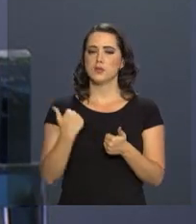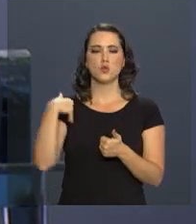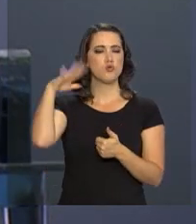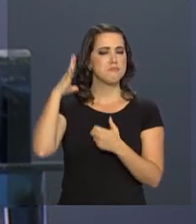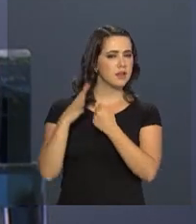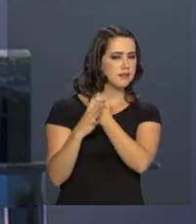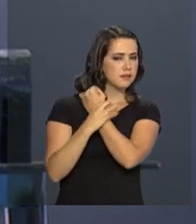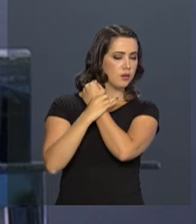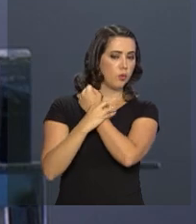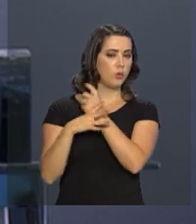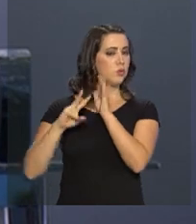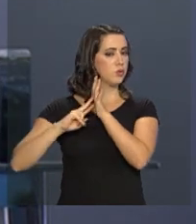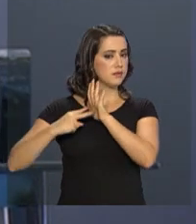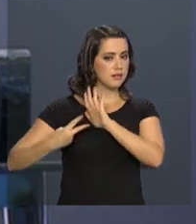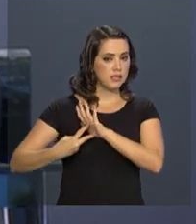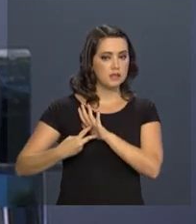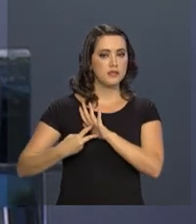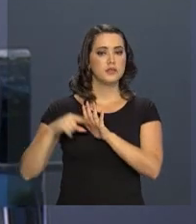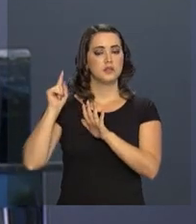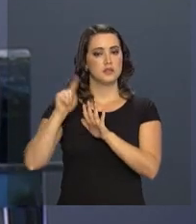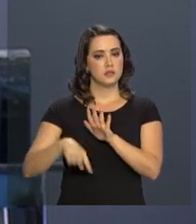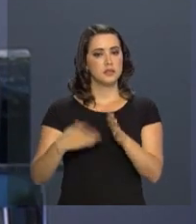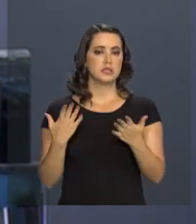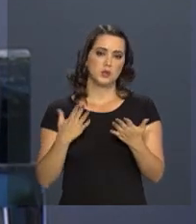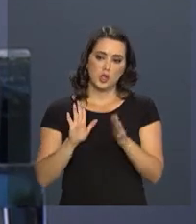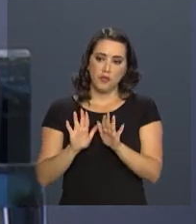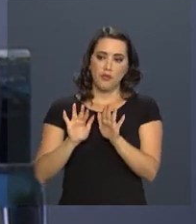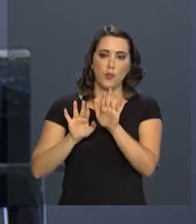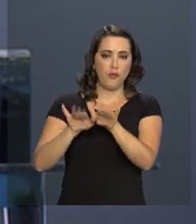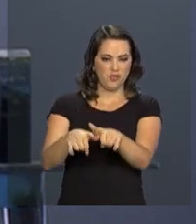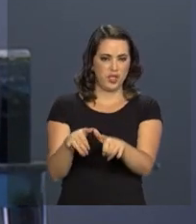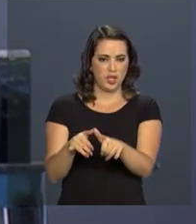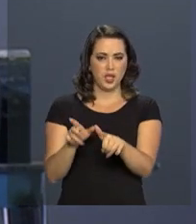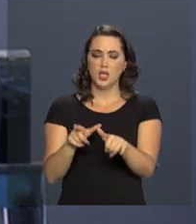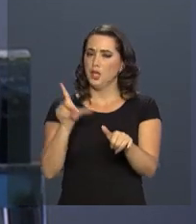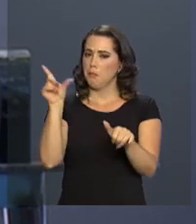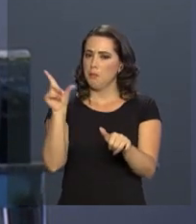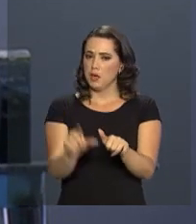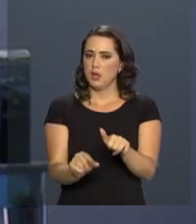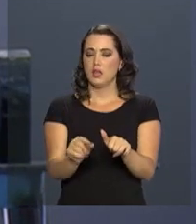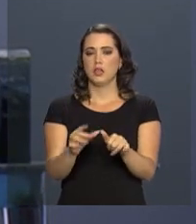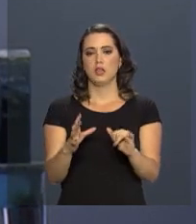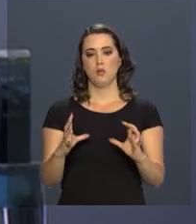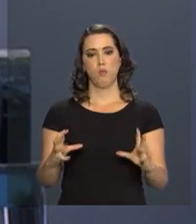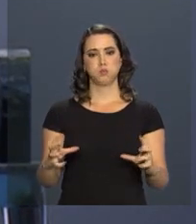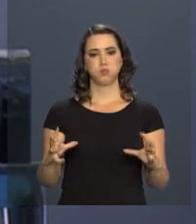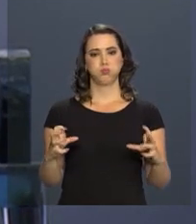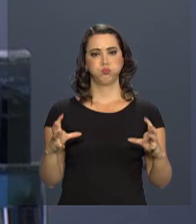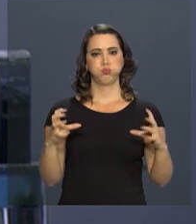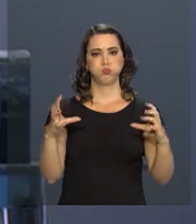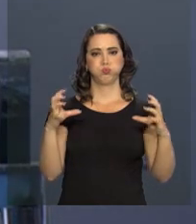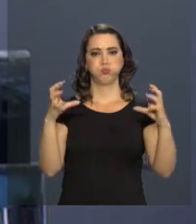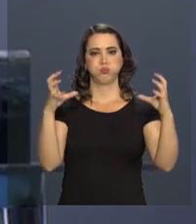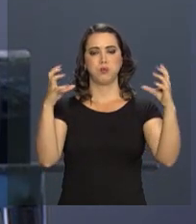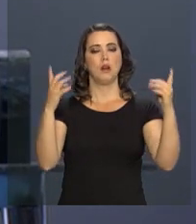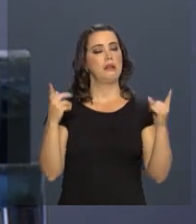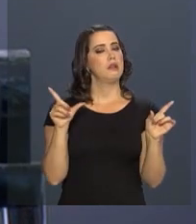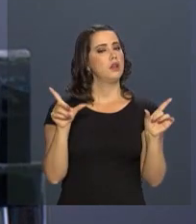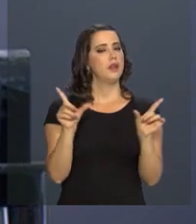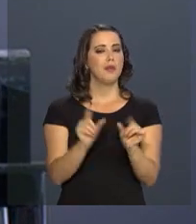Isso significa dizer, em última instância, que haverá menos emissão de gases poluentes,